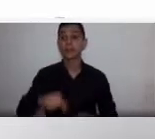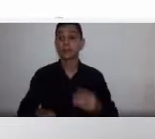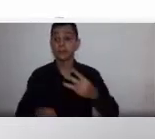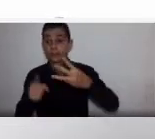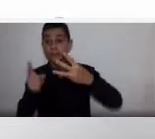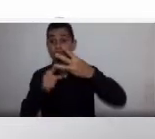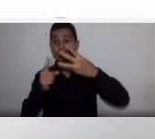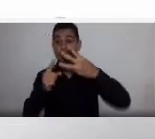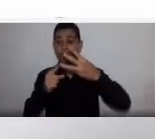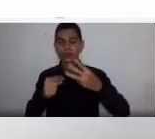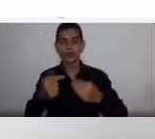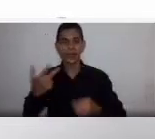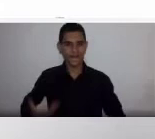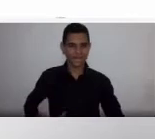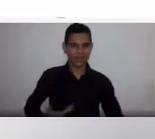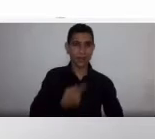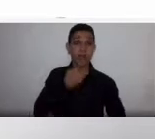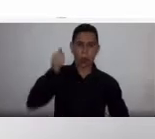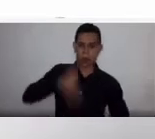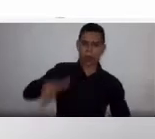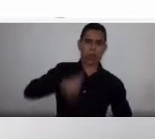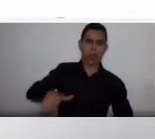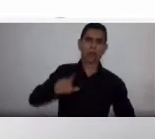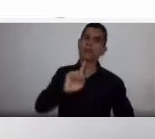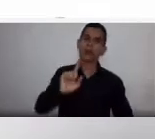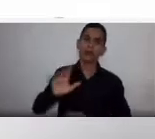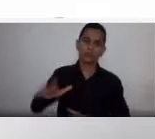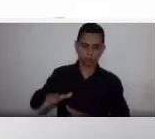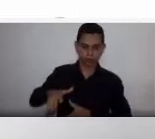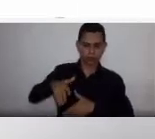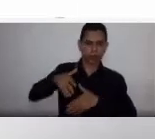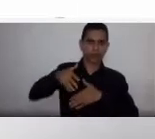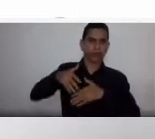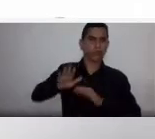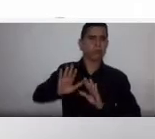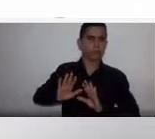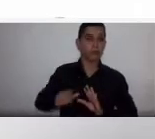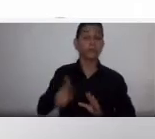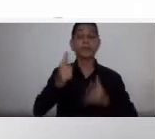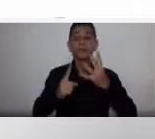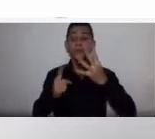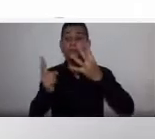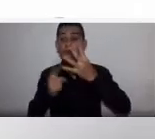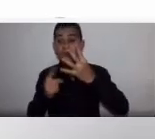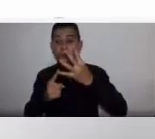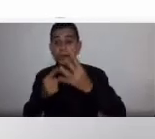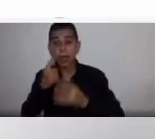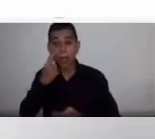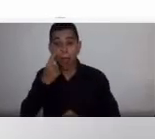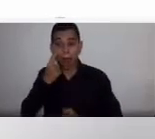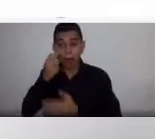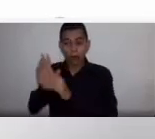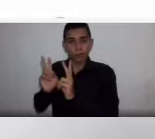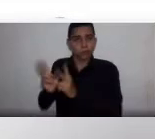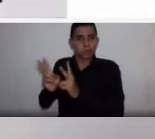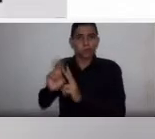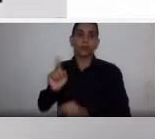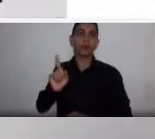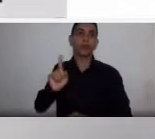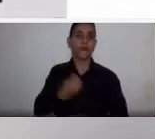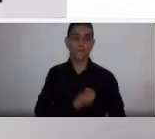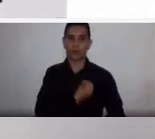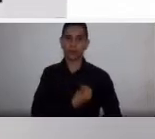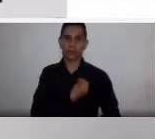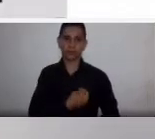a cirurgia e tolerar a anemia. Quando nós fazemos isso, então guardar o sangue não é uma opção para o paciente que é